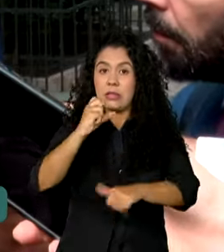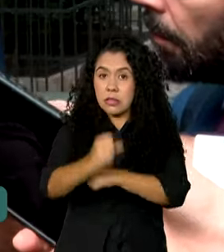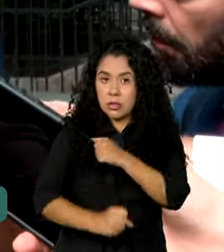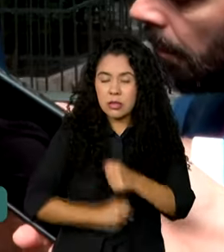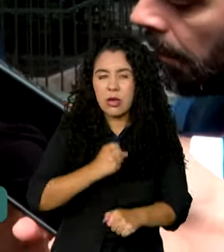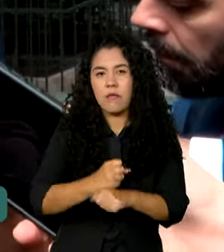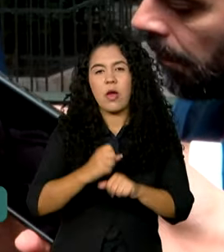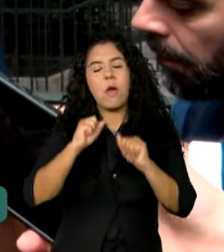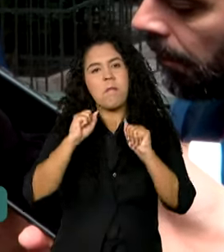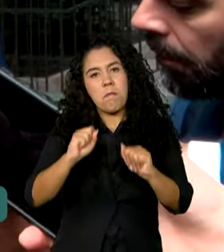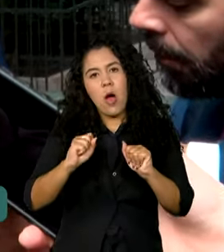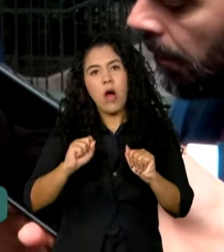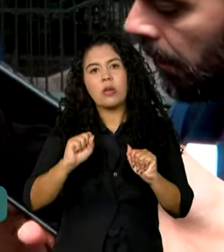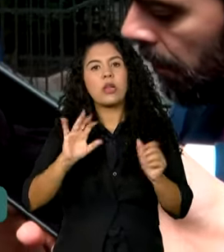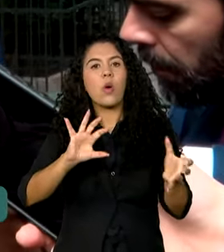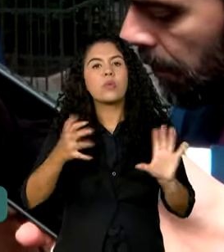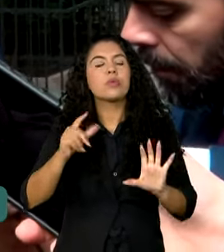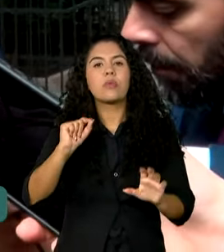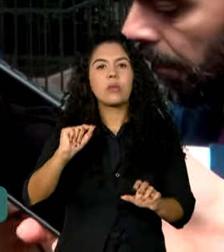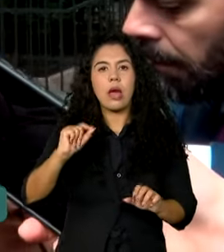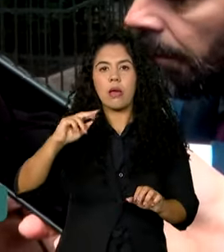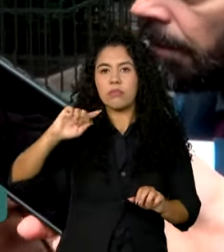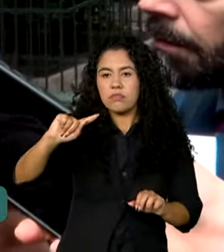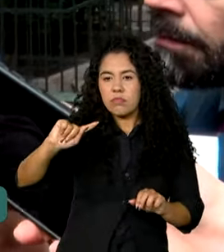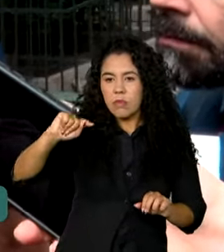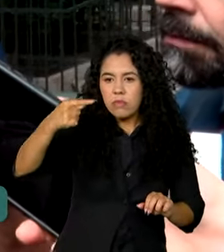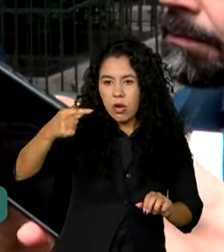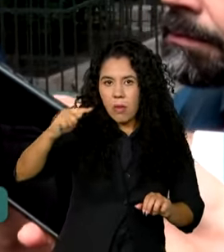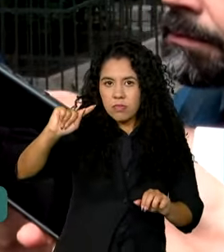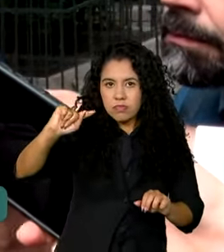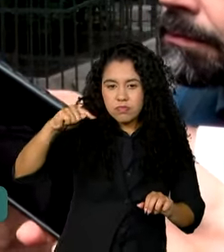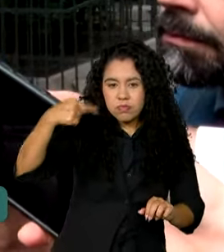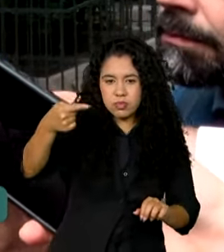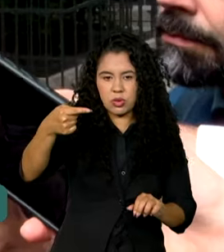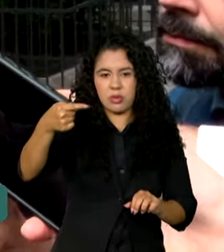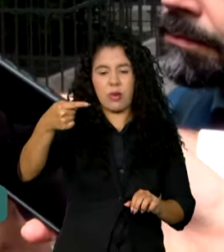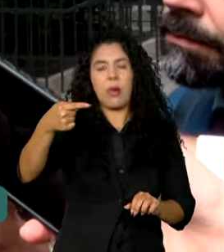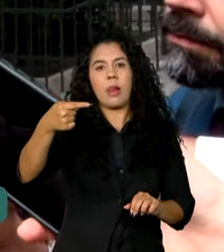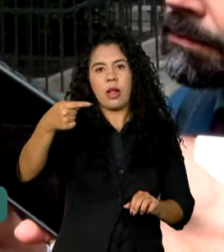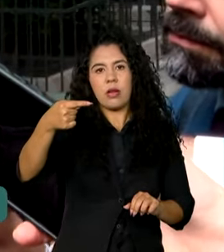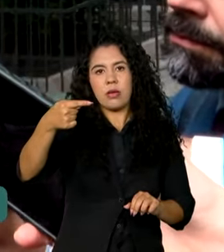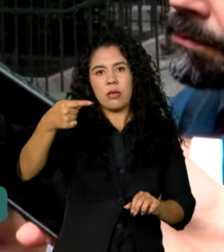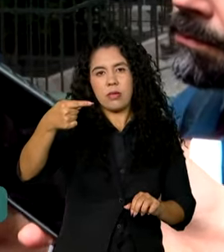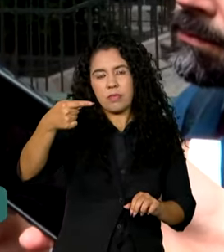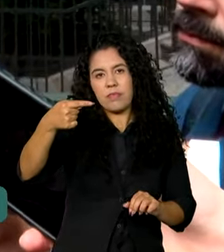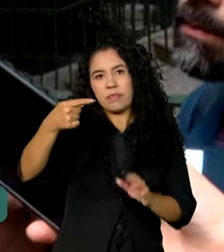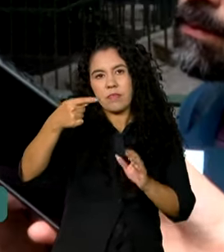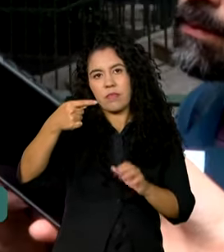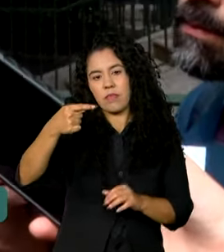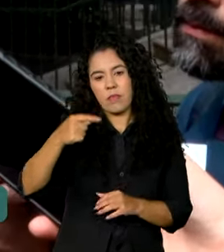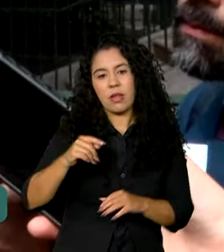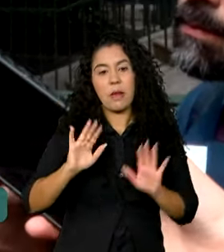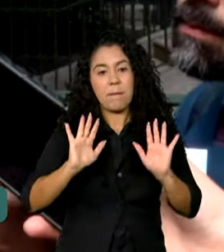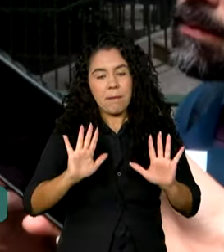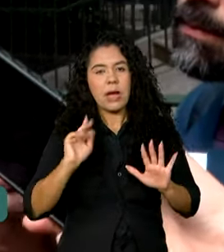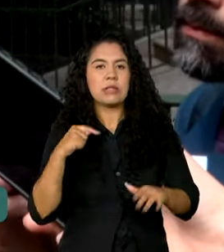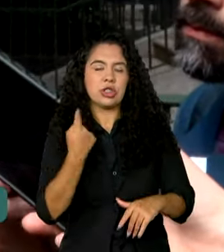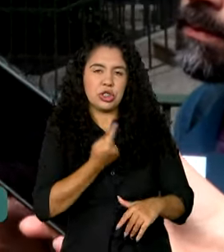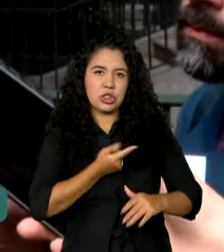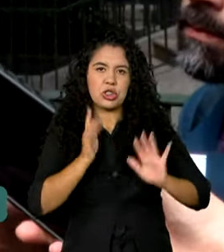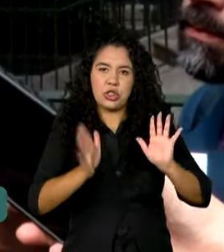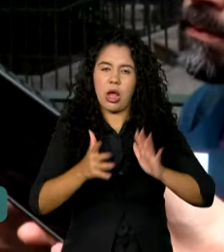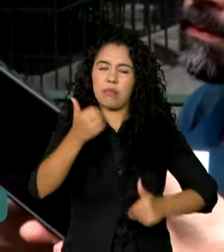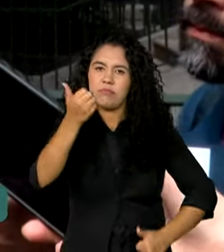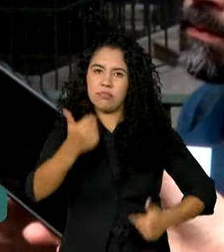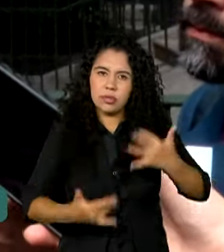em uma ou duas agências de risco, nós estaremos a um degrau do grau de investimento. Nós explicamos